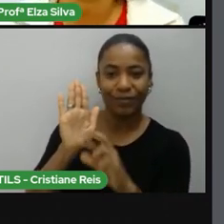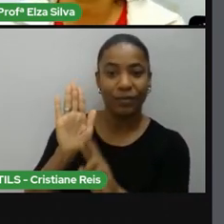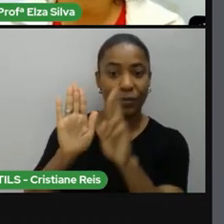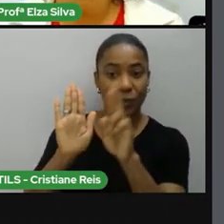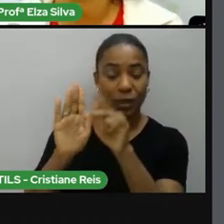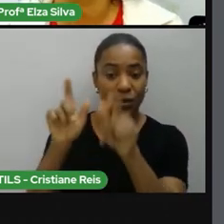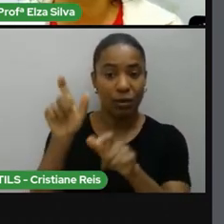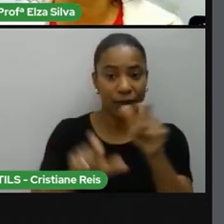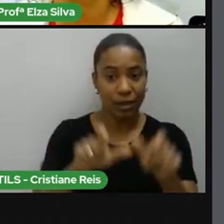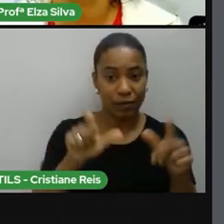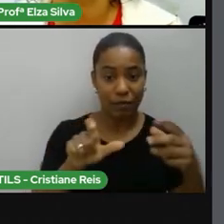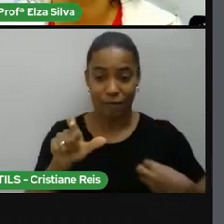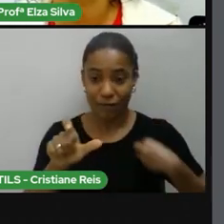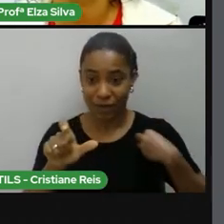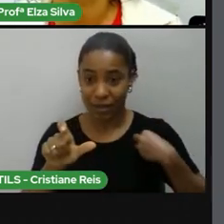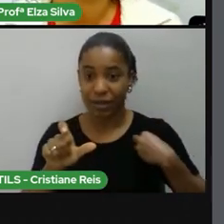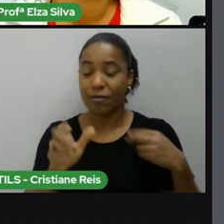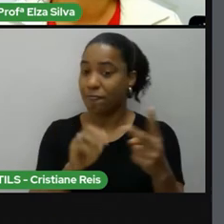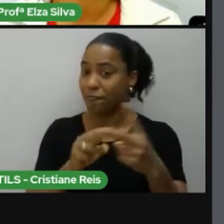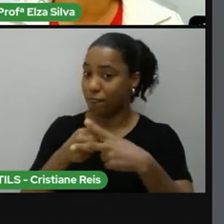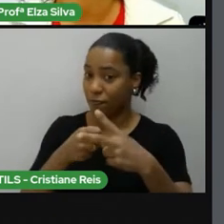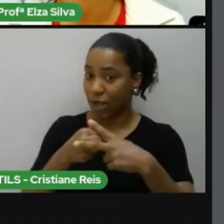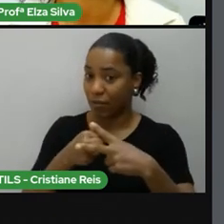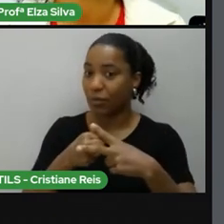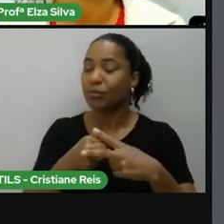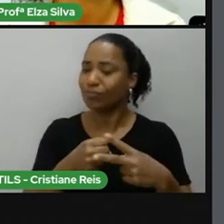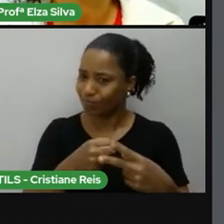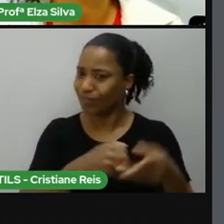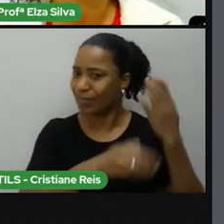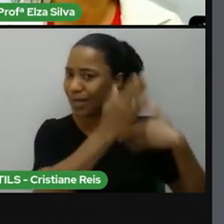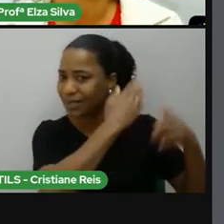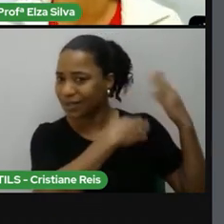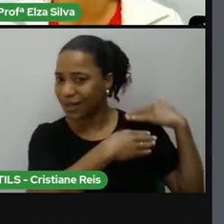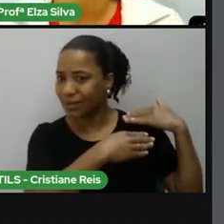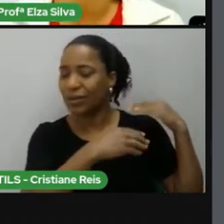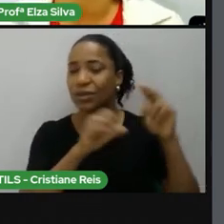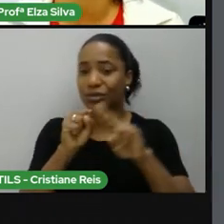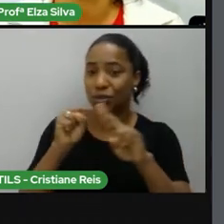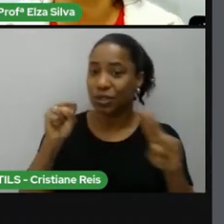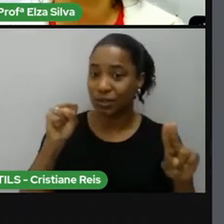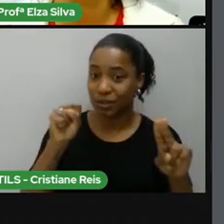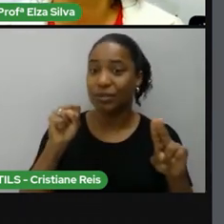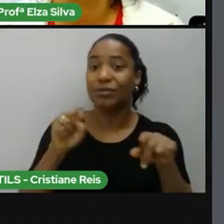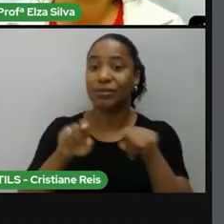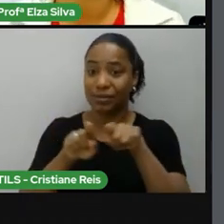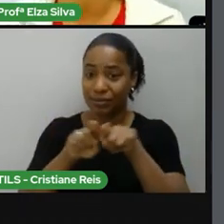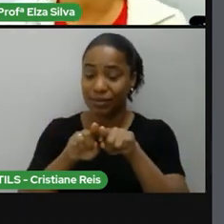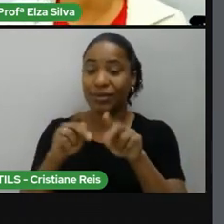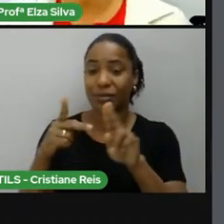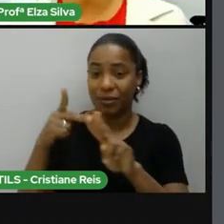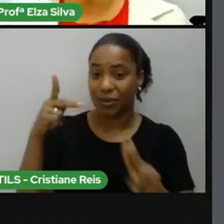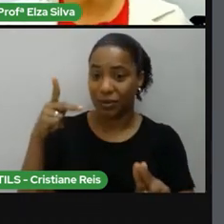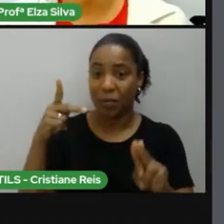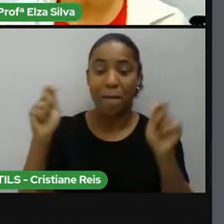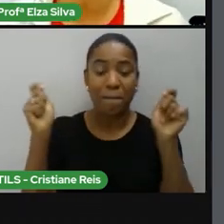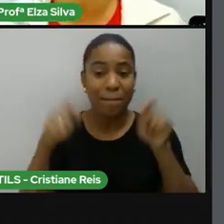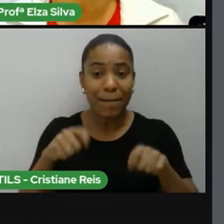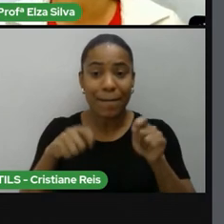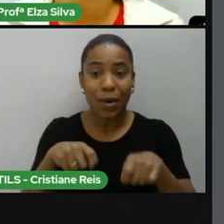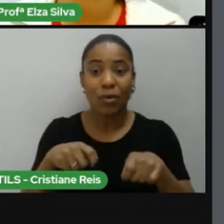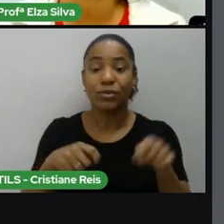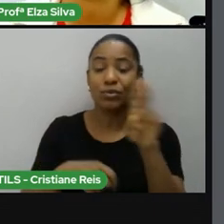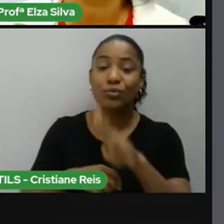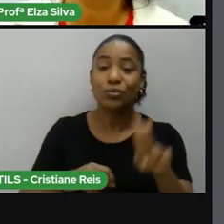expressam o passado. Substantivos e pronomes podem ser utilizados para evitarmos a